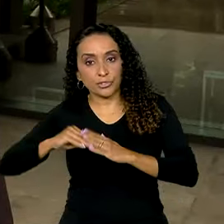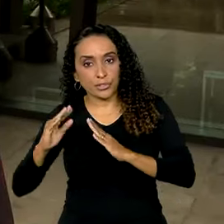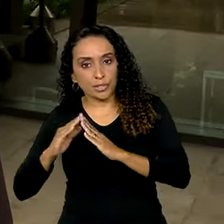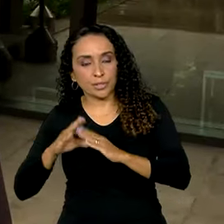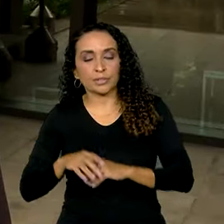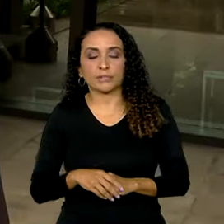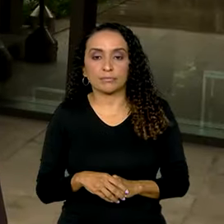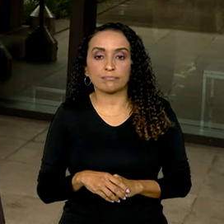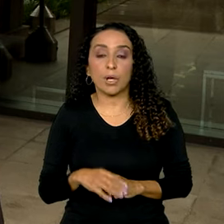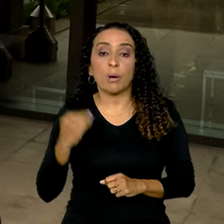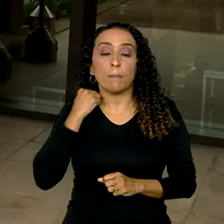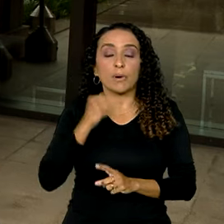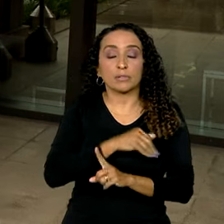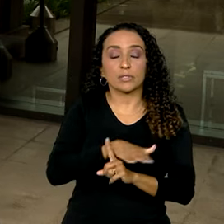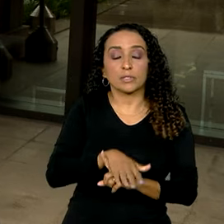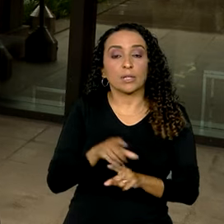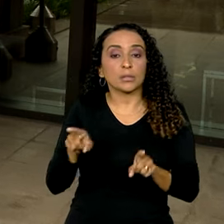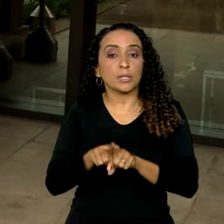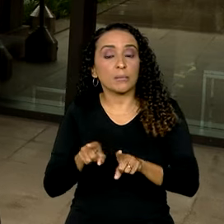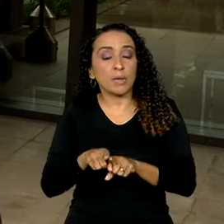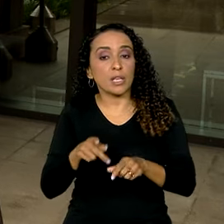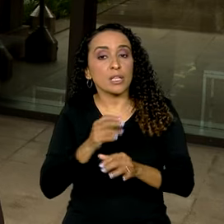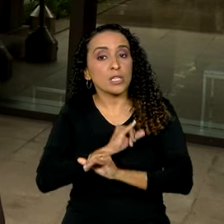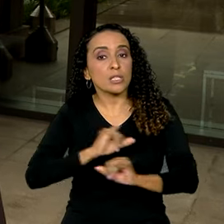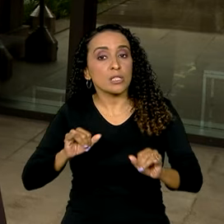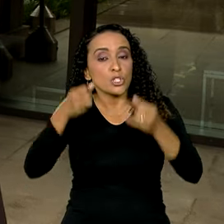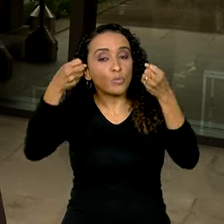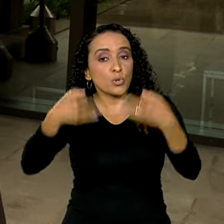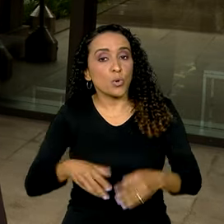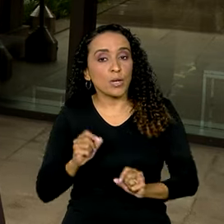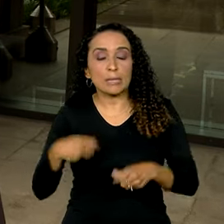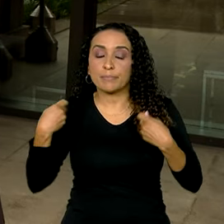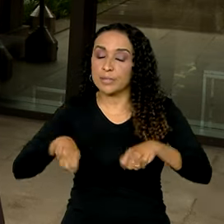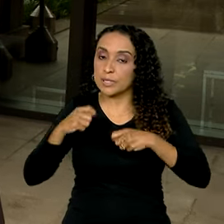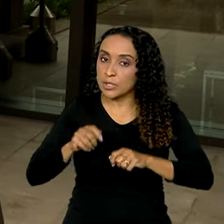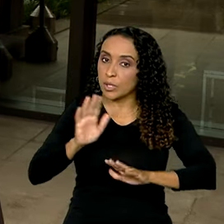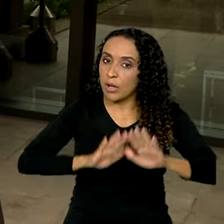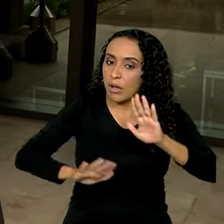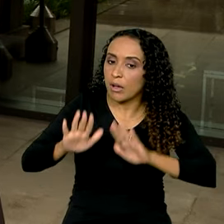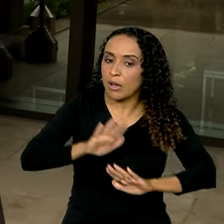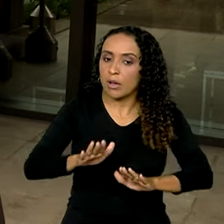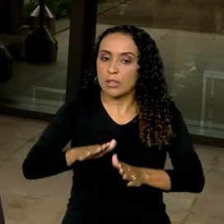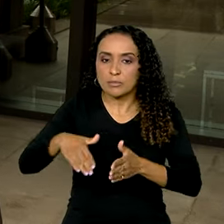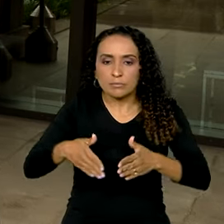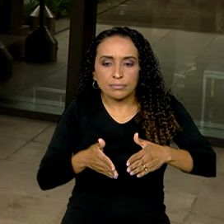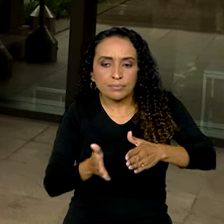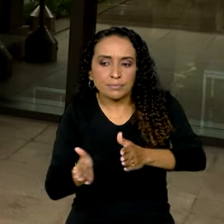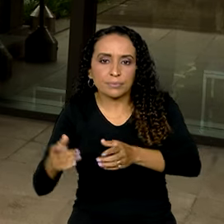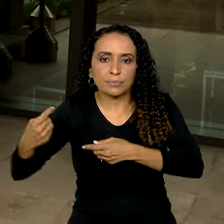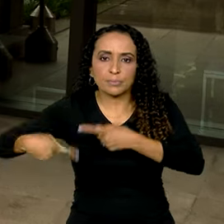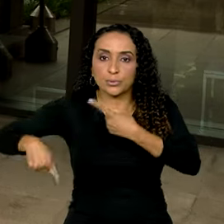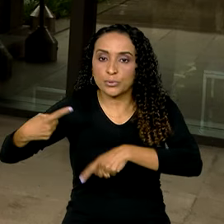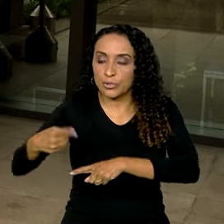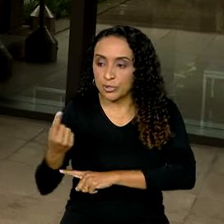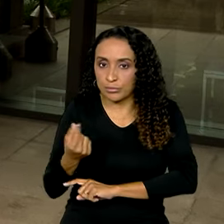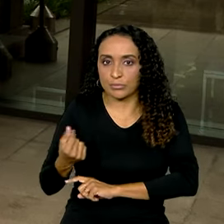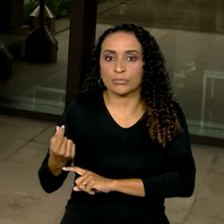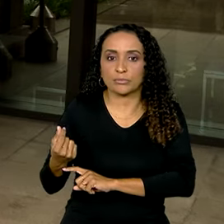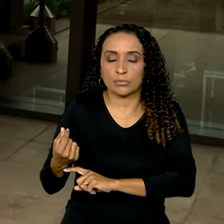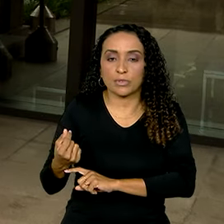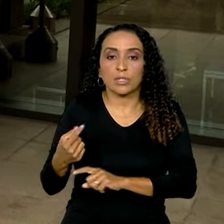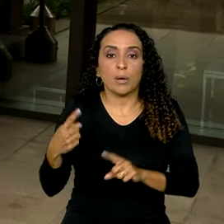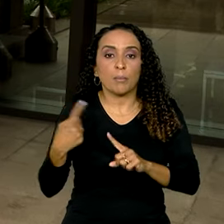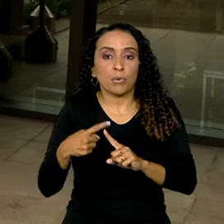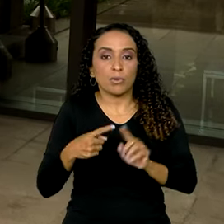Segundo o Banco Central, ainda é preciso moderação na condução da política monetária. Além